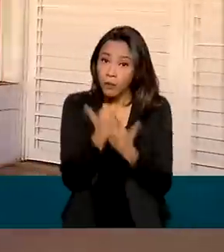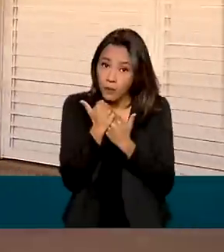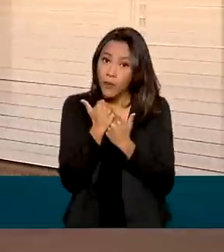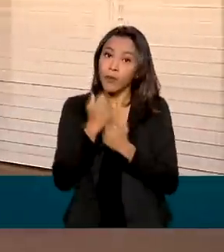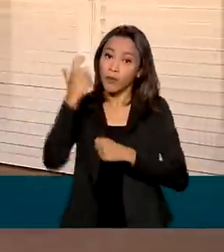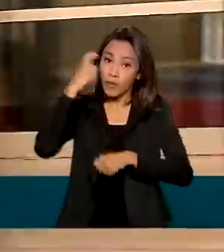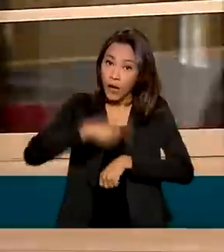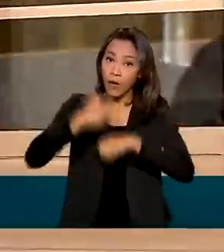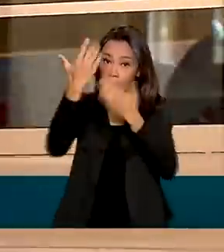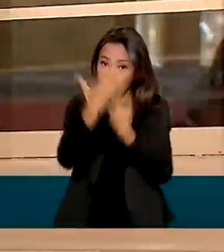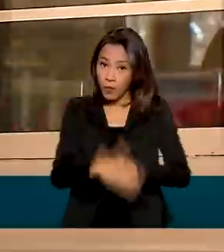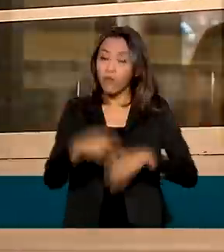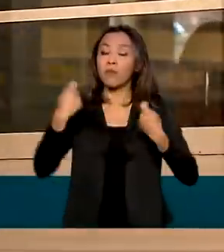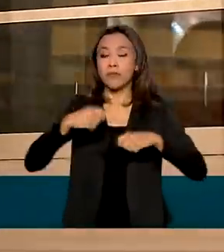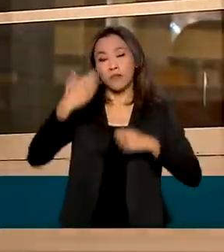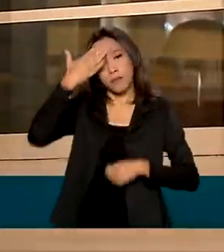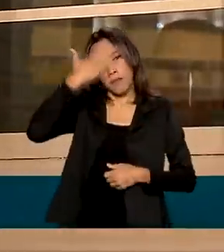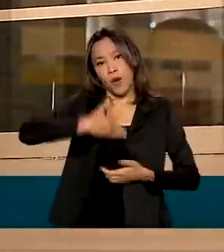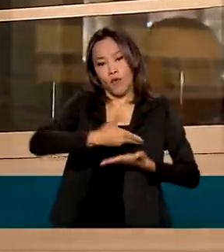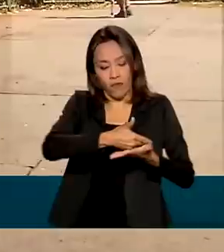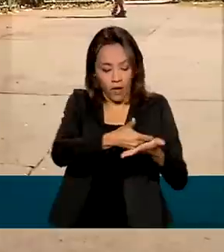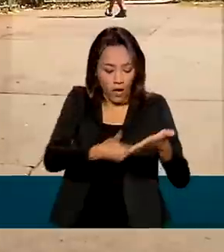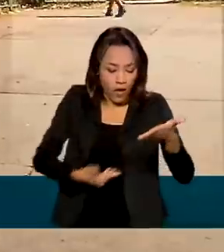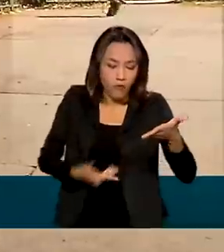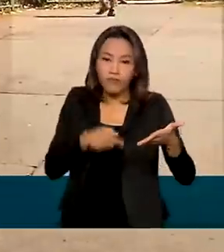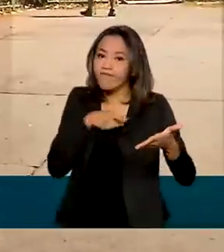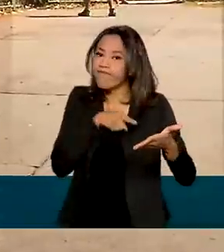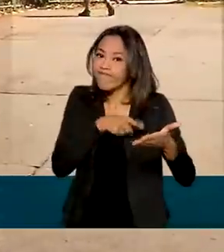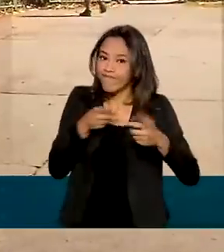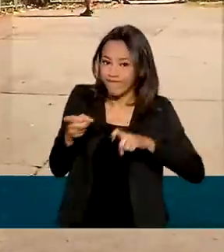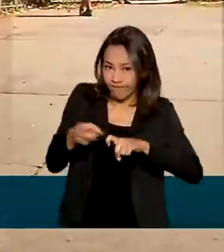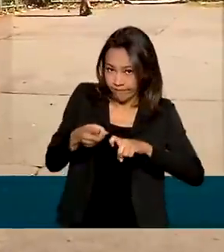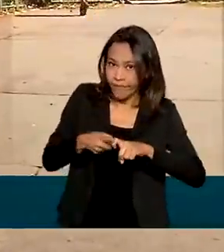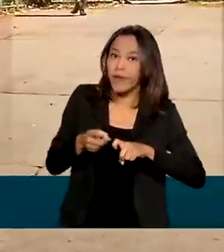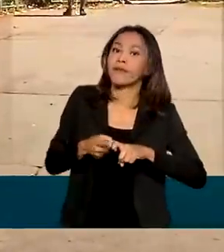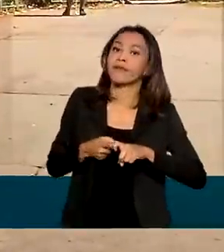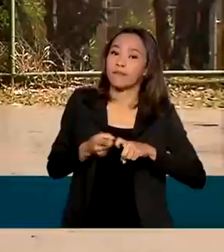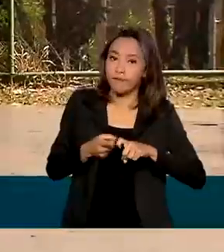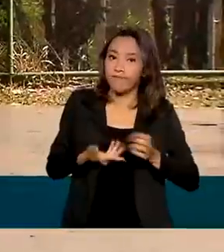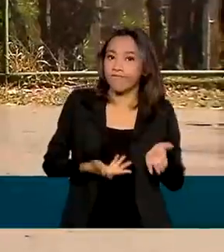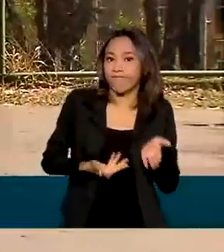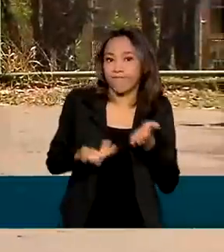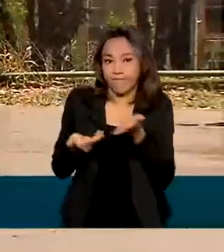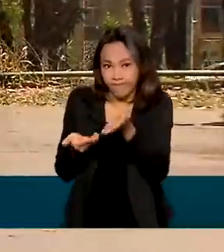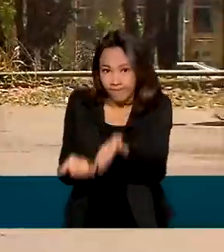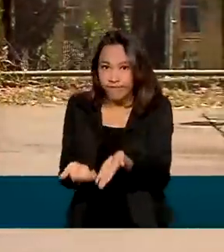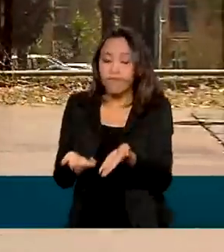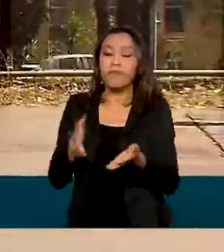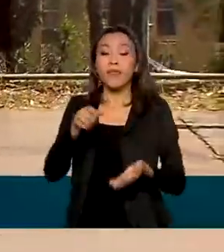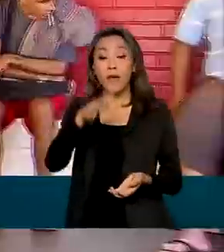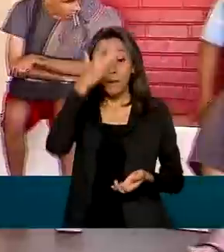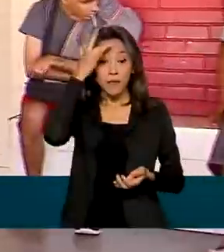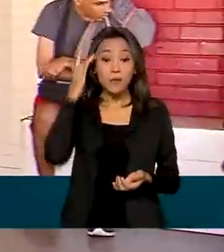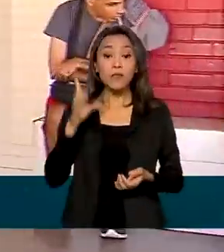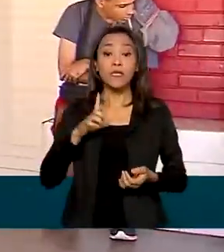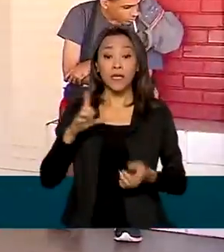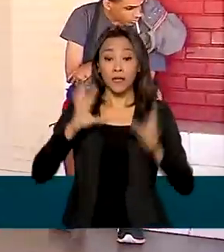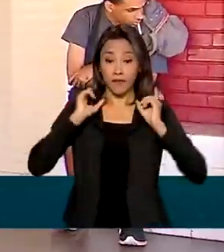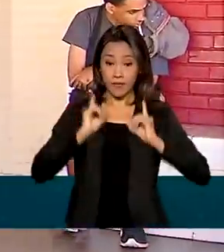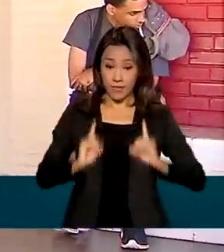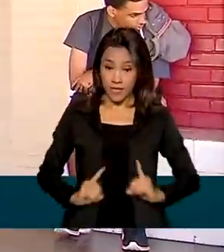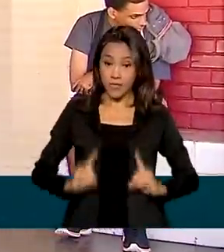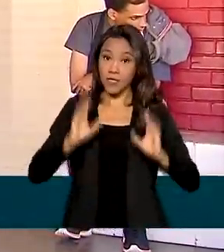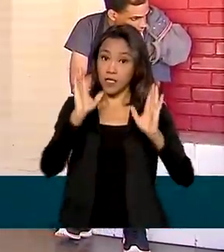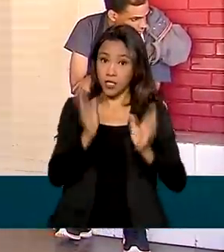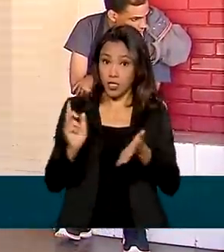é necessário comprovar as condições por meio de documentação com laudo do profissional de saúde. Candidatos com deficiência que se